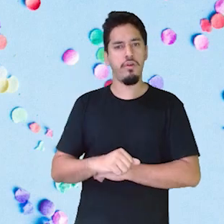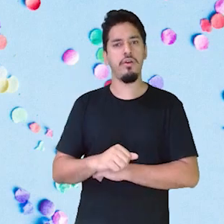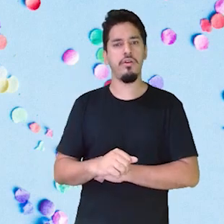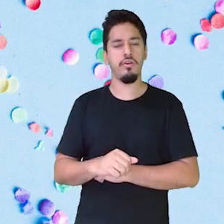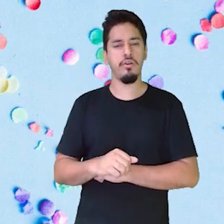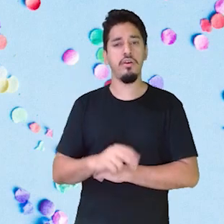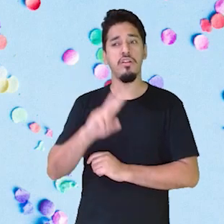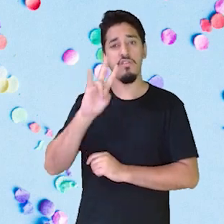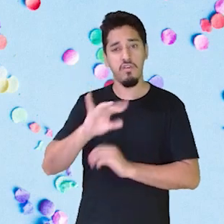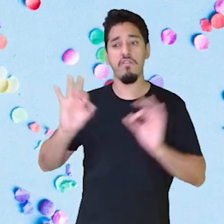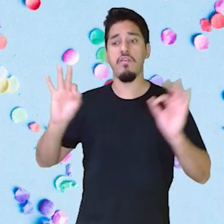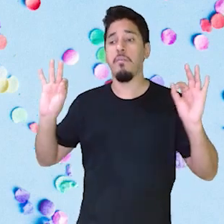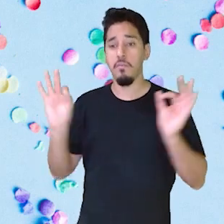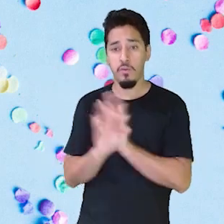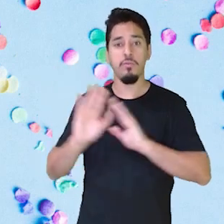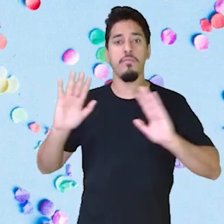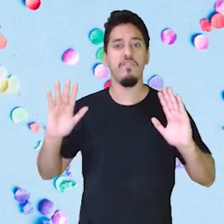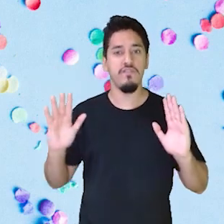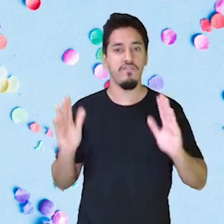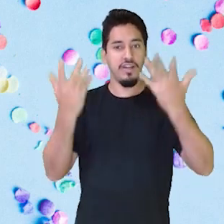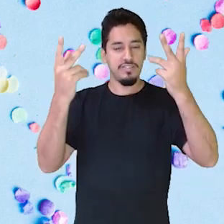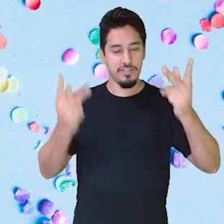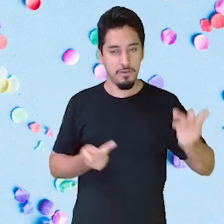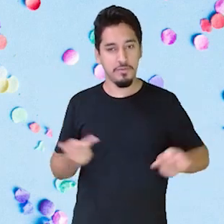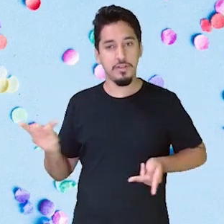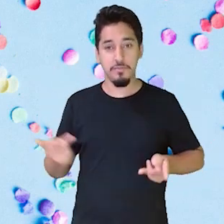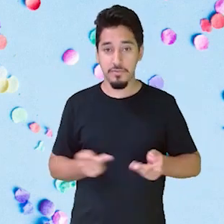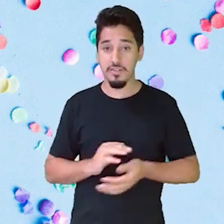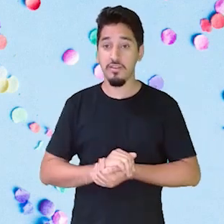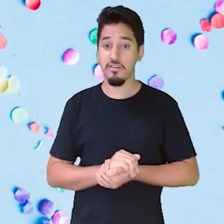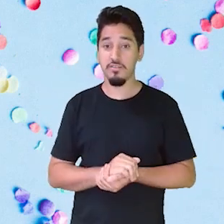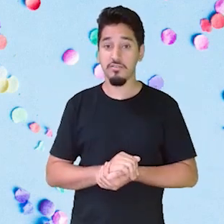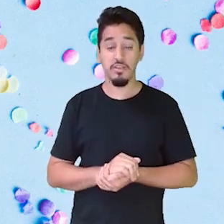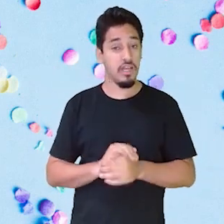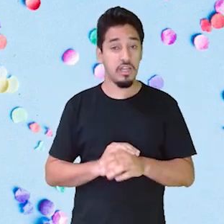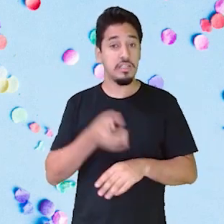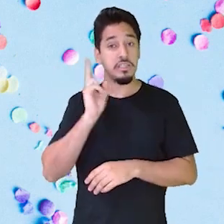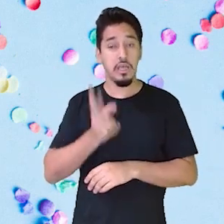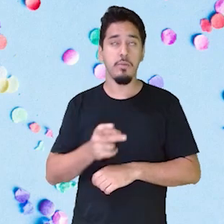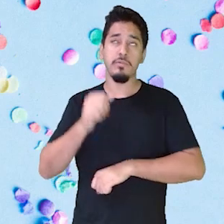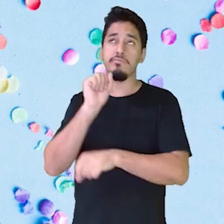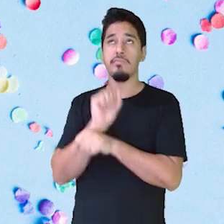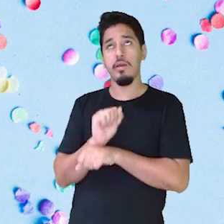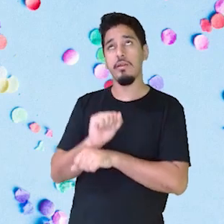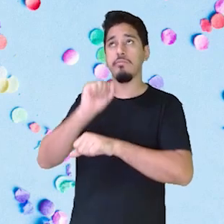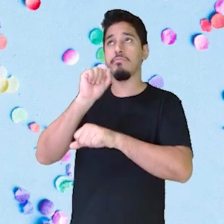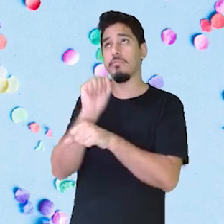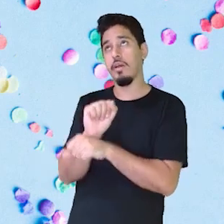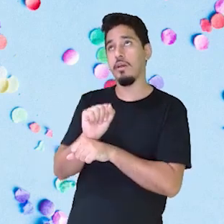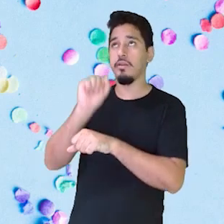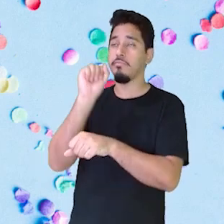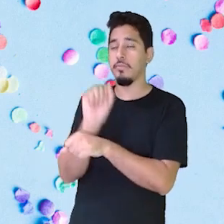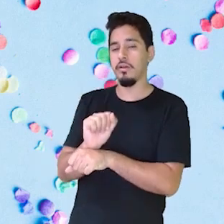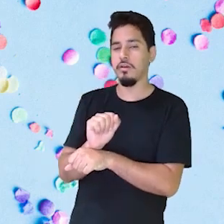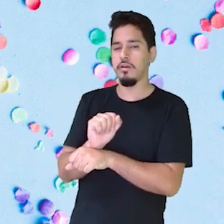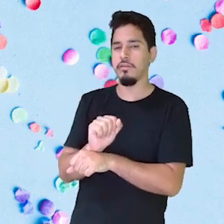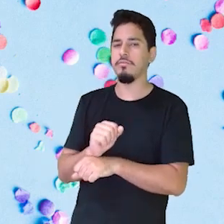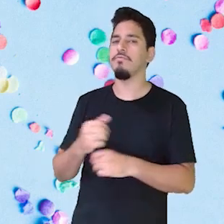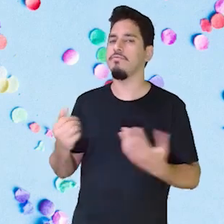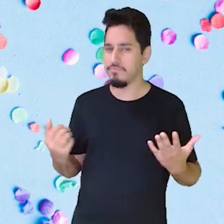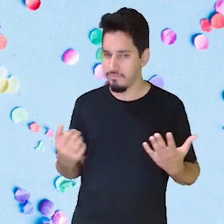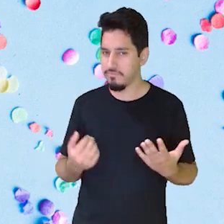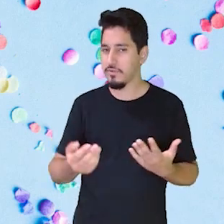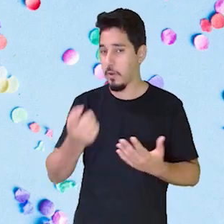ficar pronto, gente, para a festa da priminha, Val? Ele dando tempo, tempo, tempo? Ah, vamos lá.